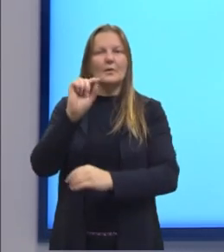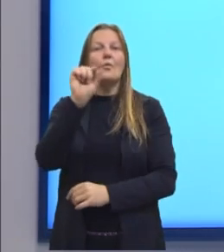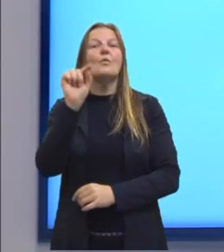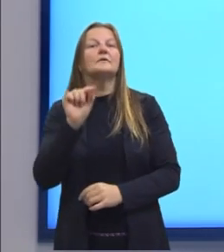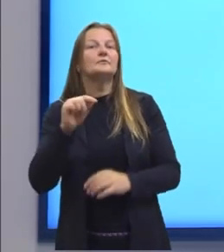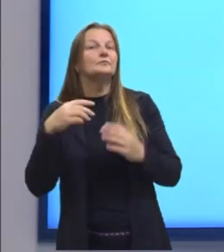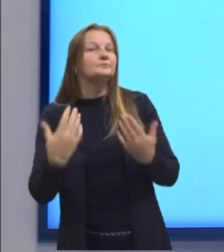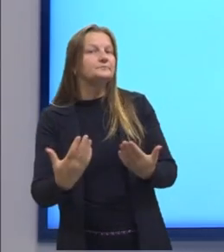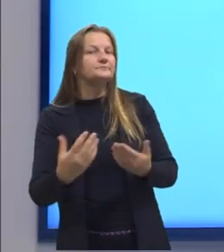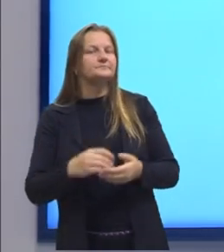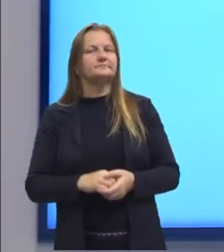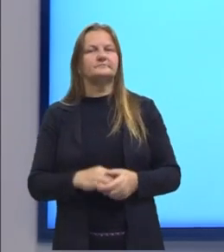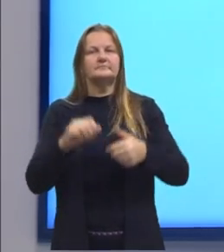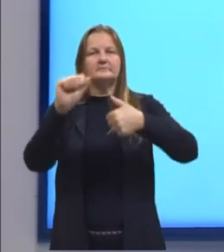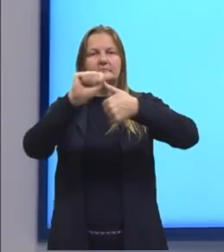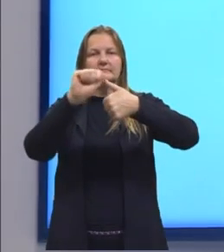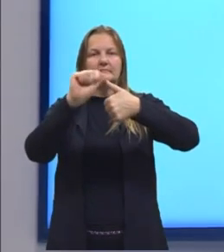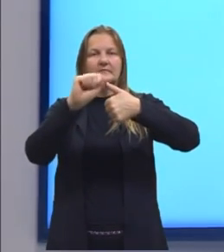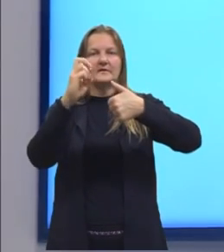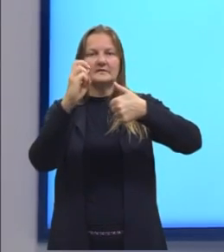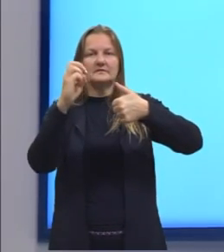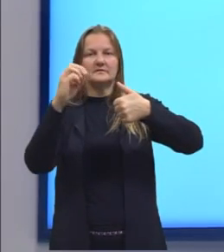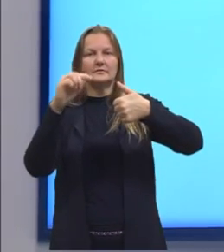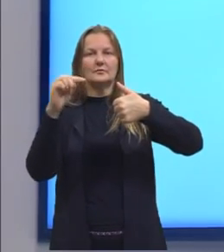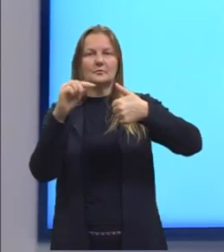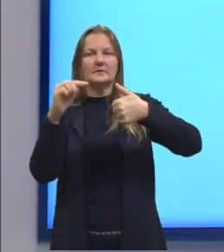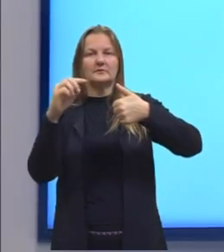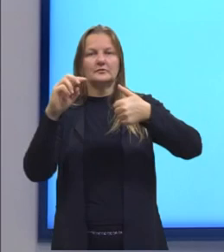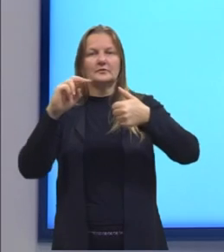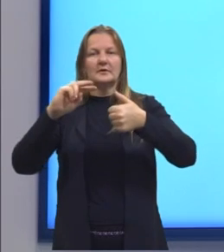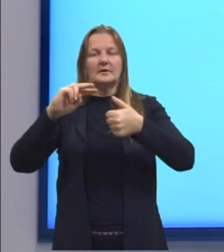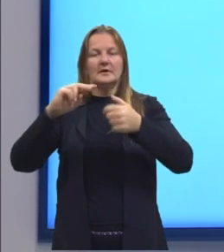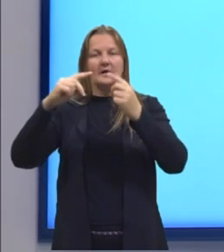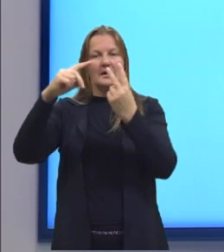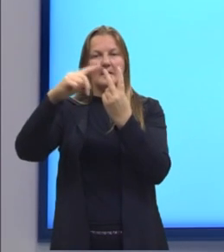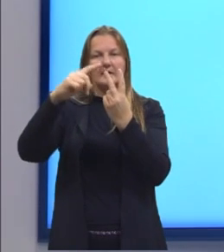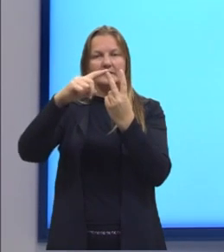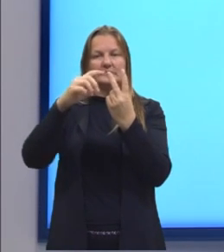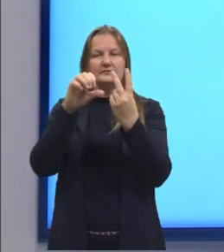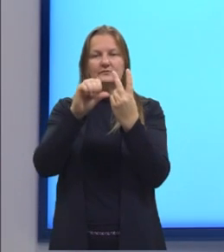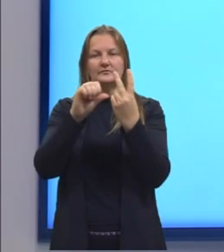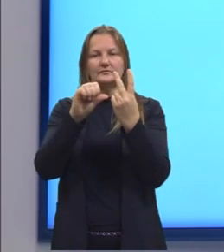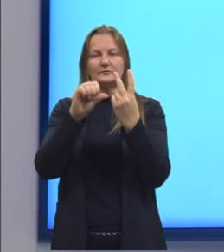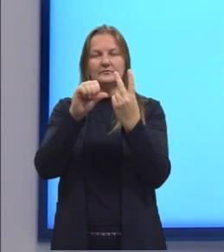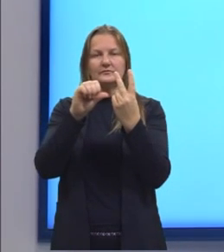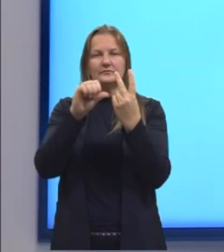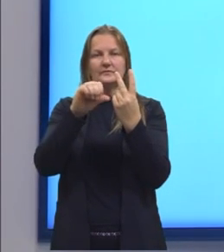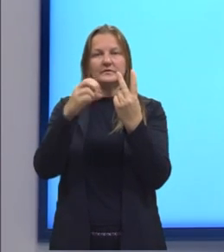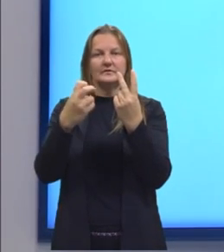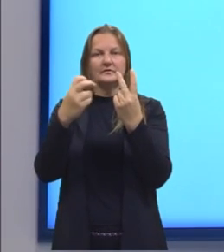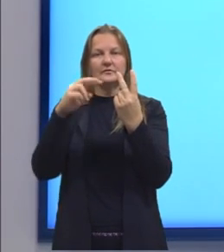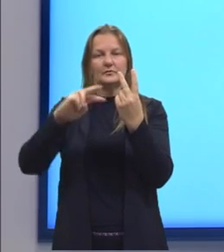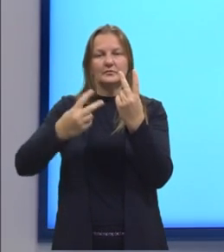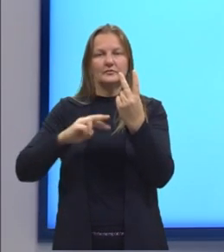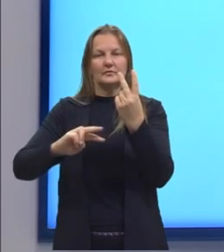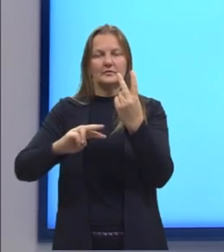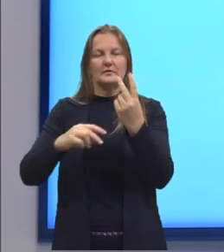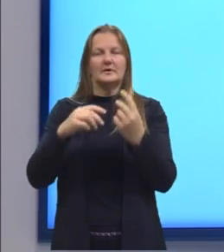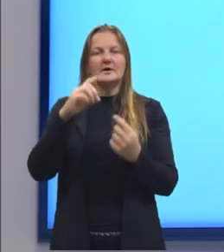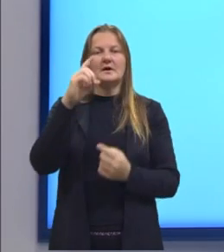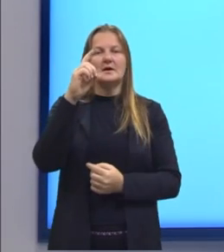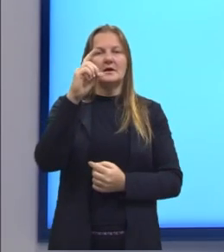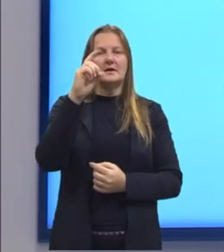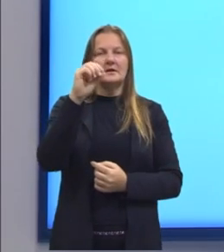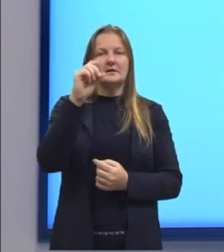alternativa A, 5 menos raiz de 91 sobre 2 alternativa B, 10 menos